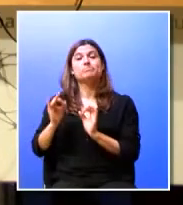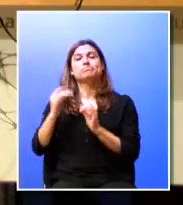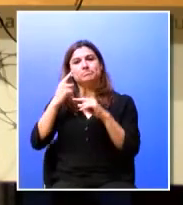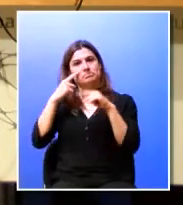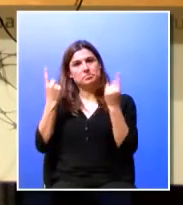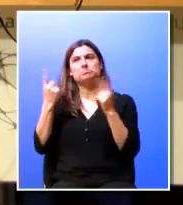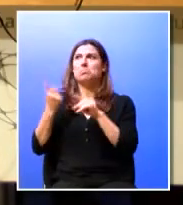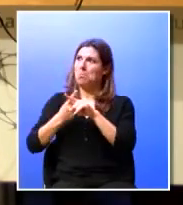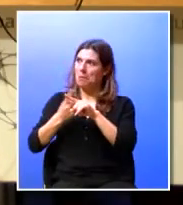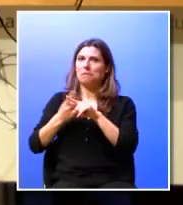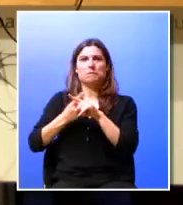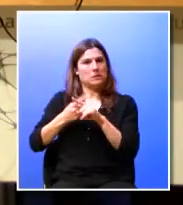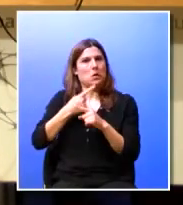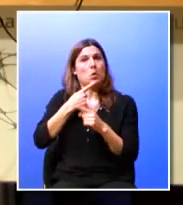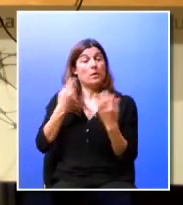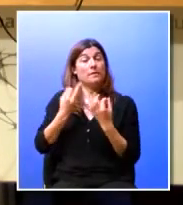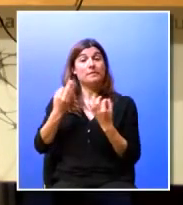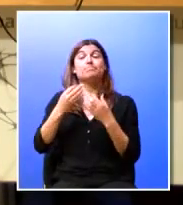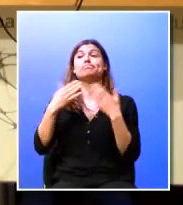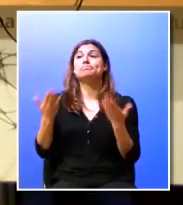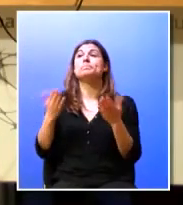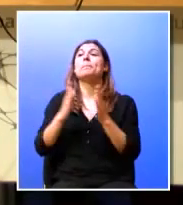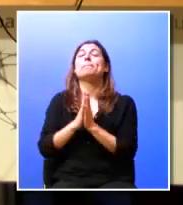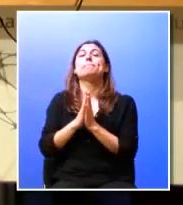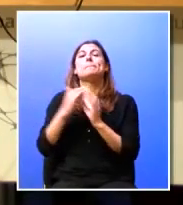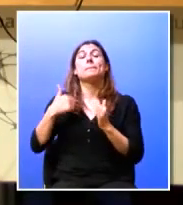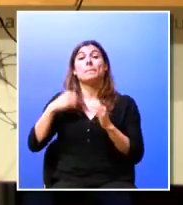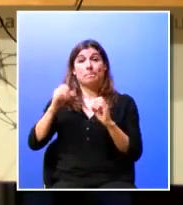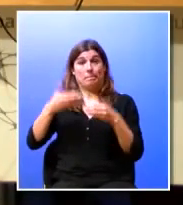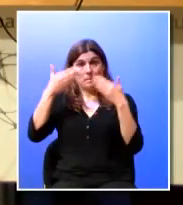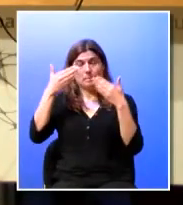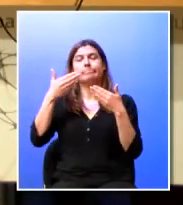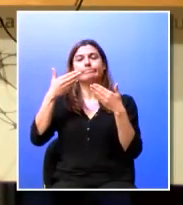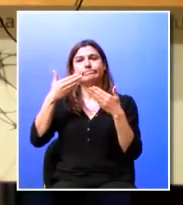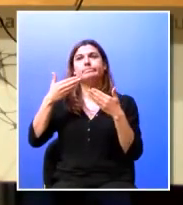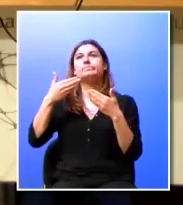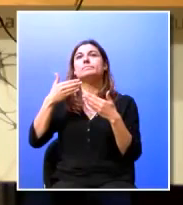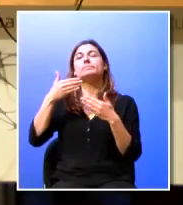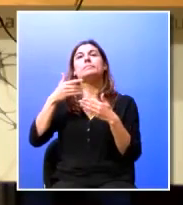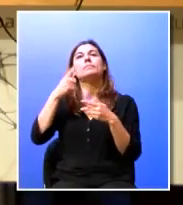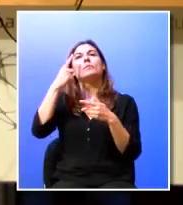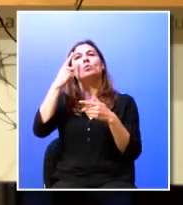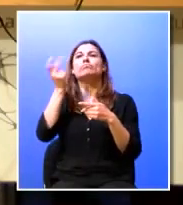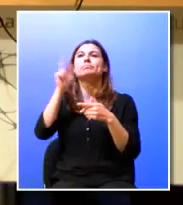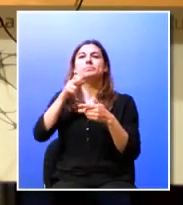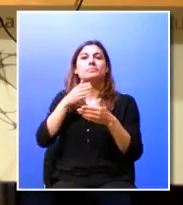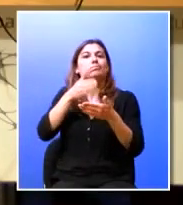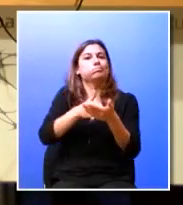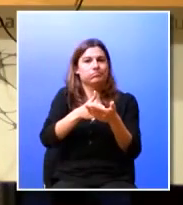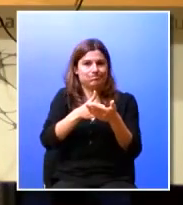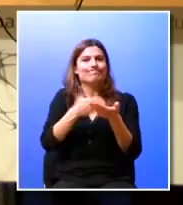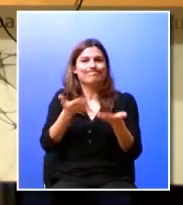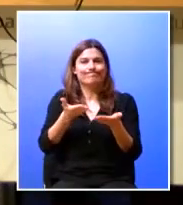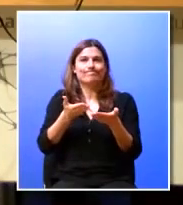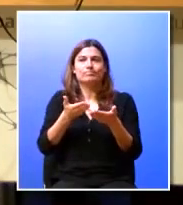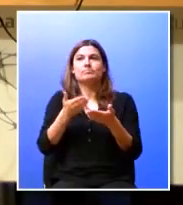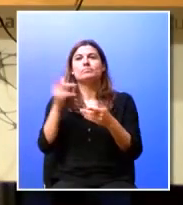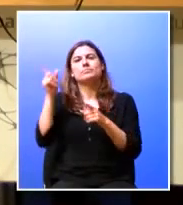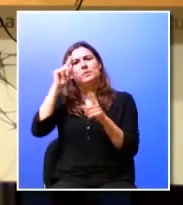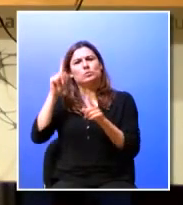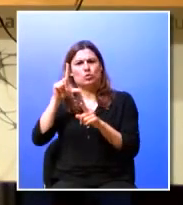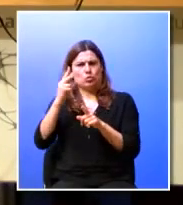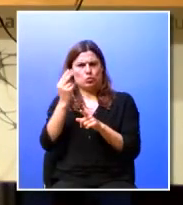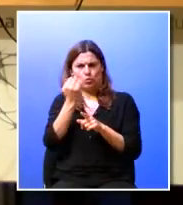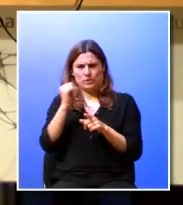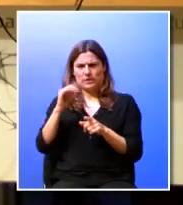interessantes eu começo um dos obstáculos e que já foi referido pelo professor Luís